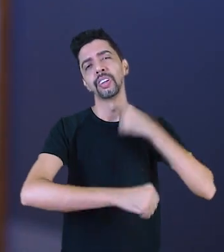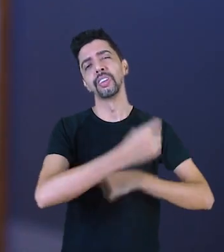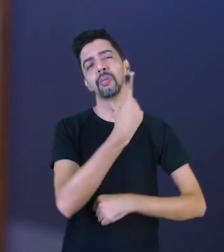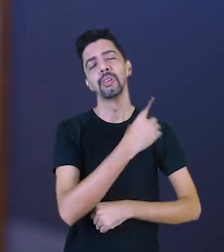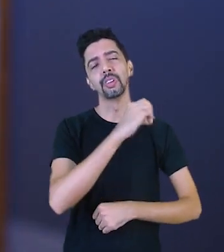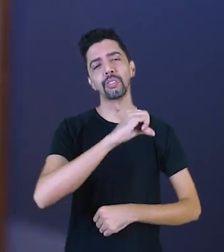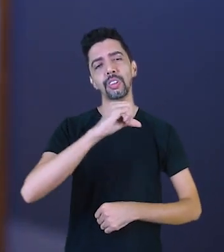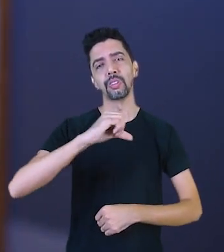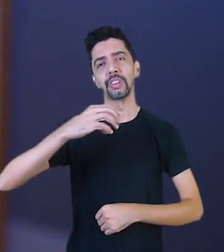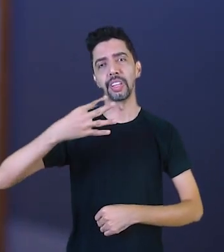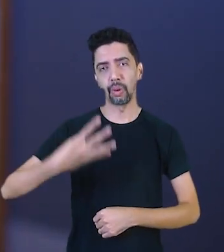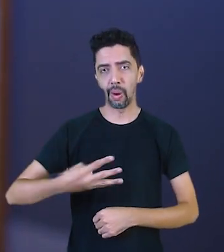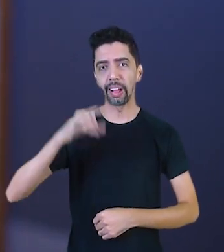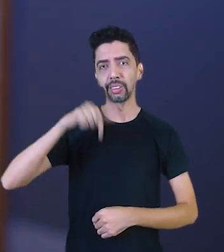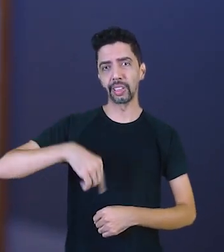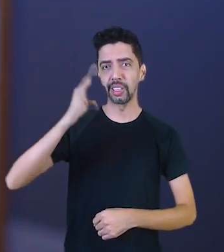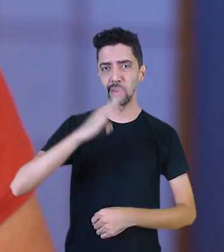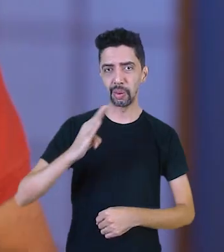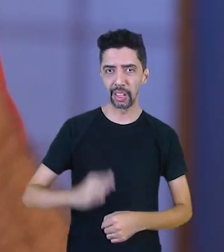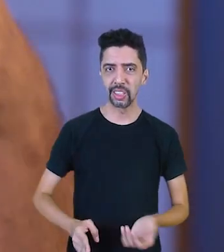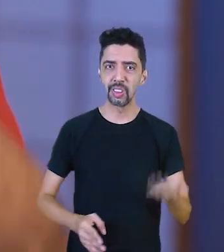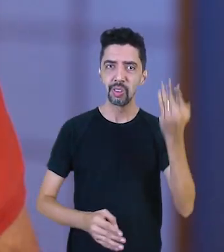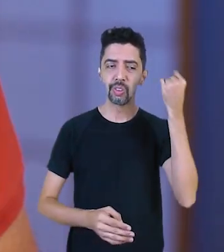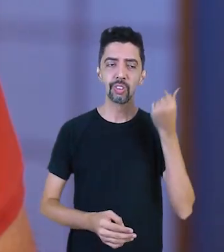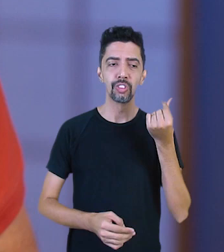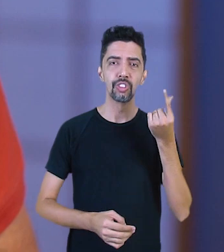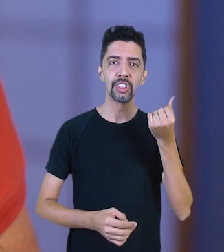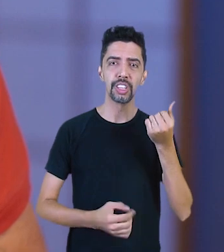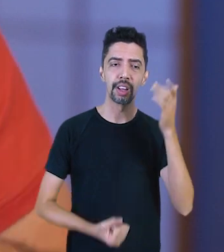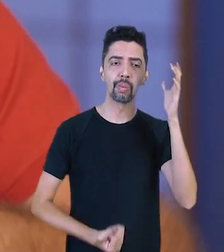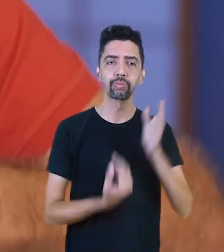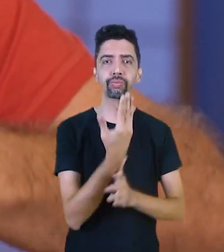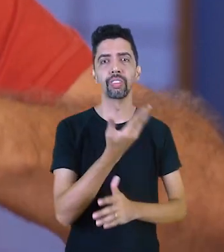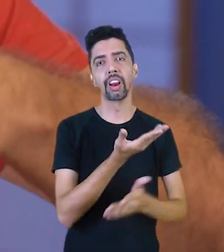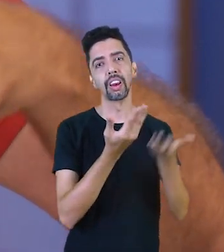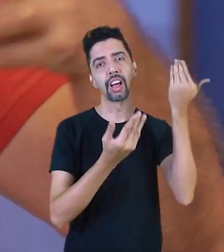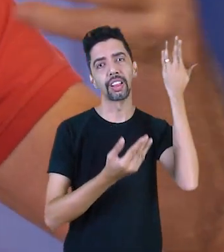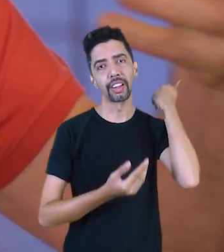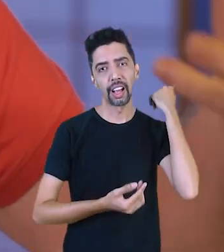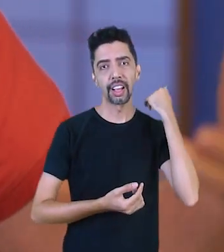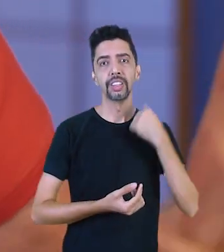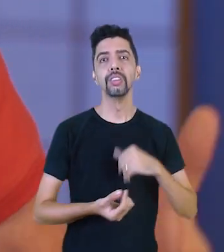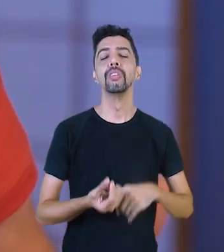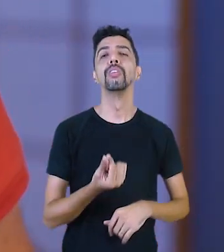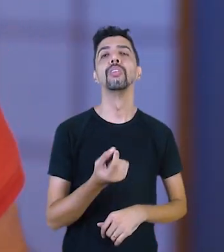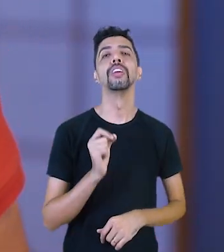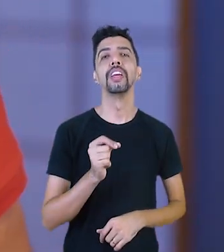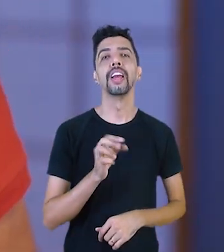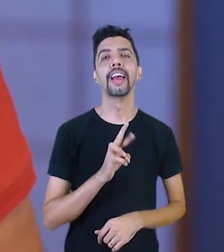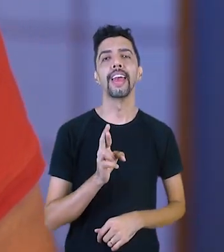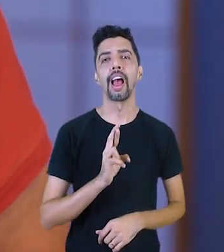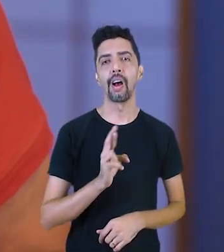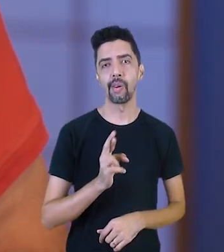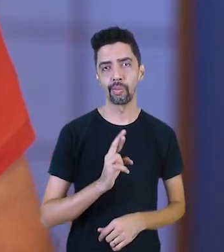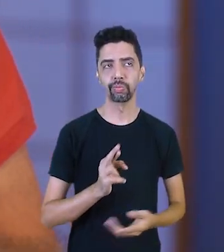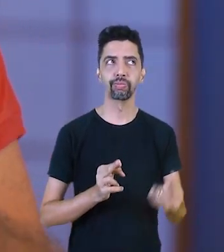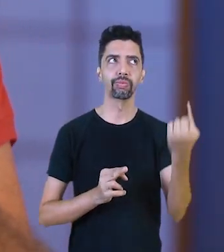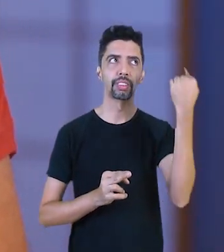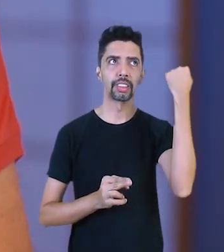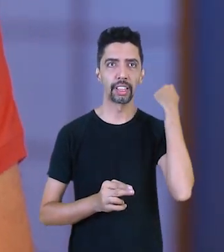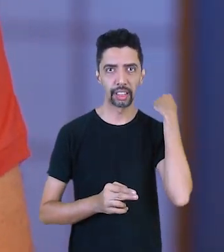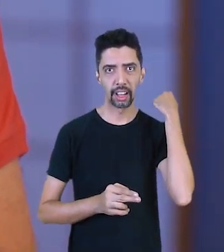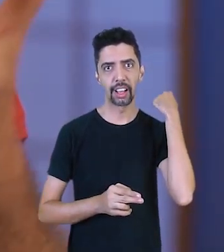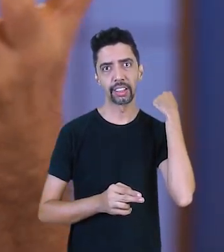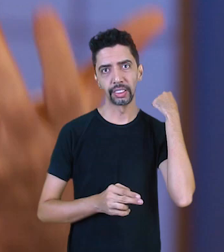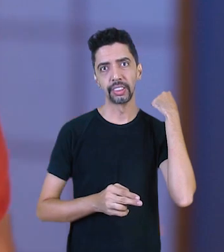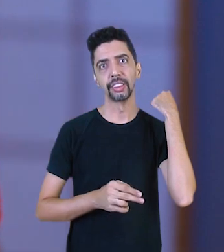foi instaurado no Brasil, chegou junto com o Plano Real, a possibilidade de endividamento muito